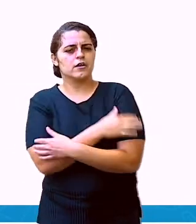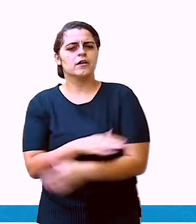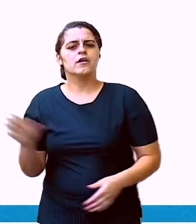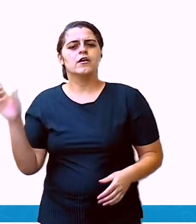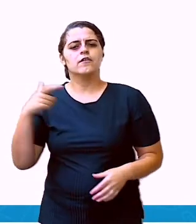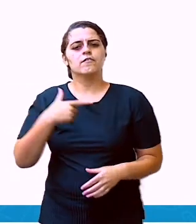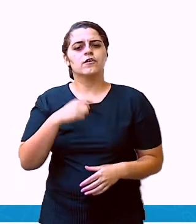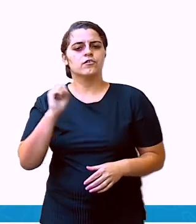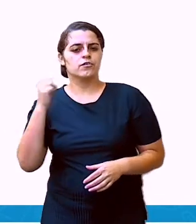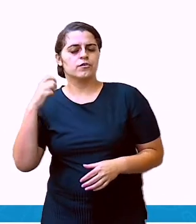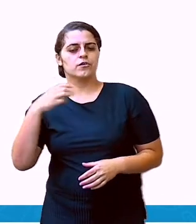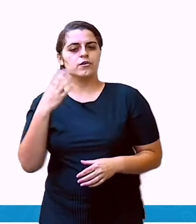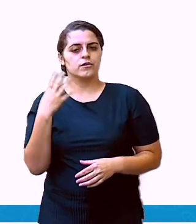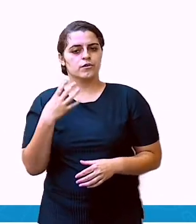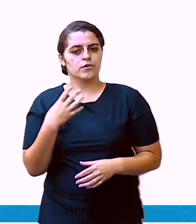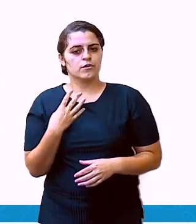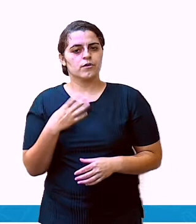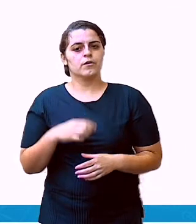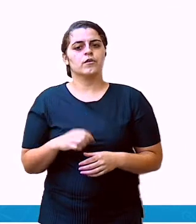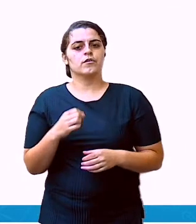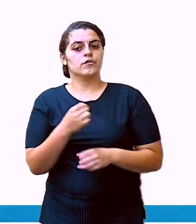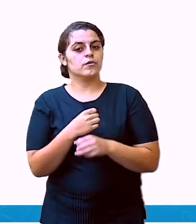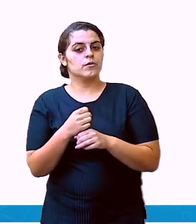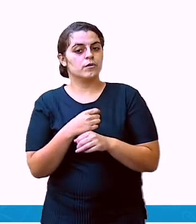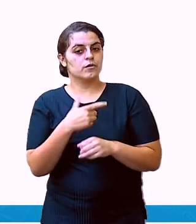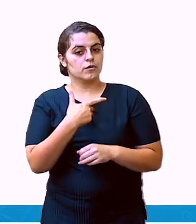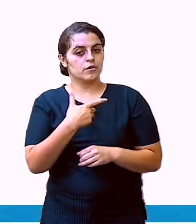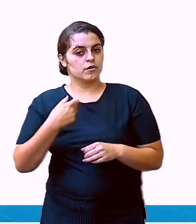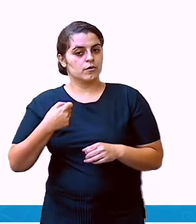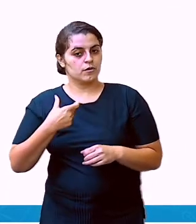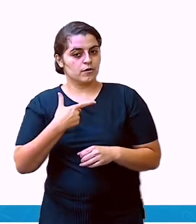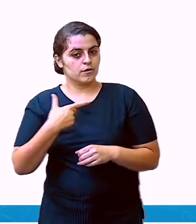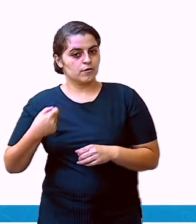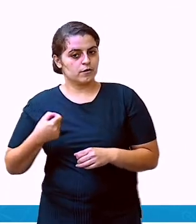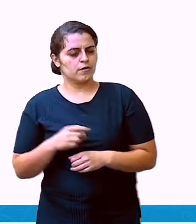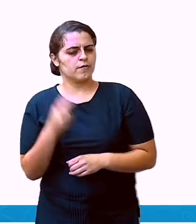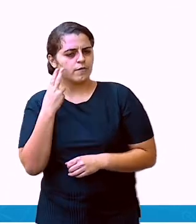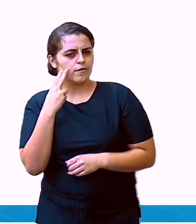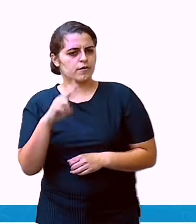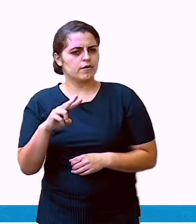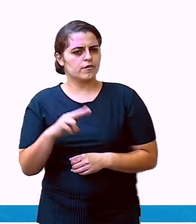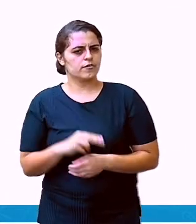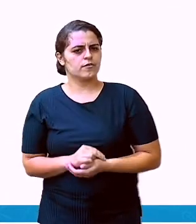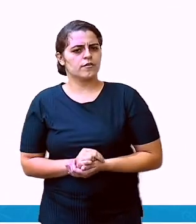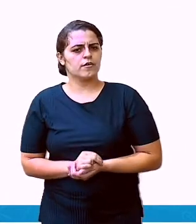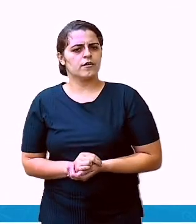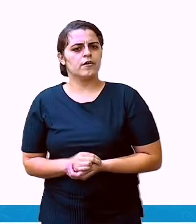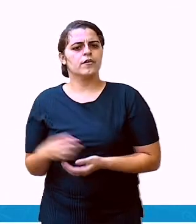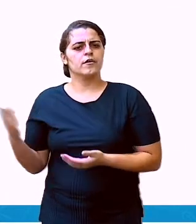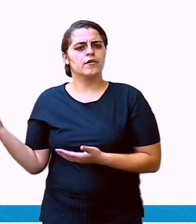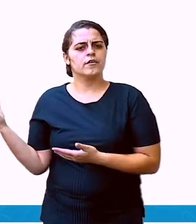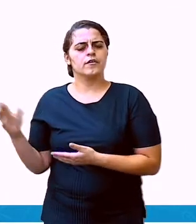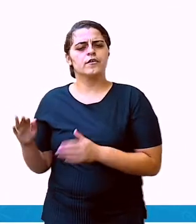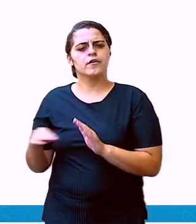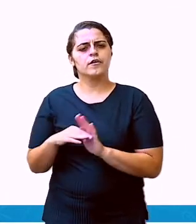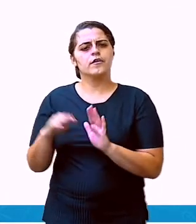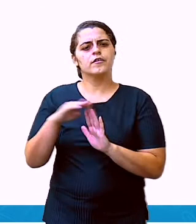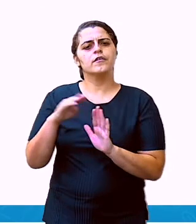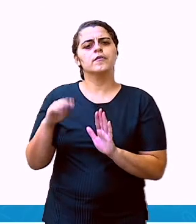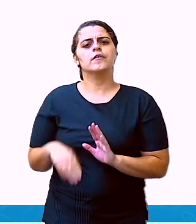do 4 de 2020. Muito bem. Observe que em cima,